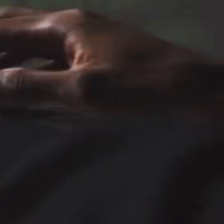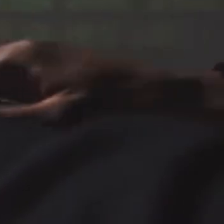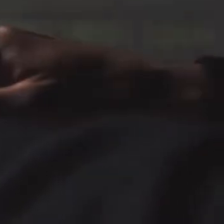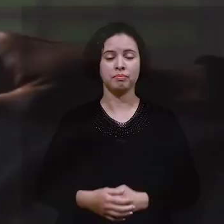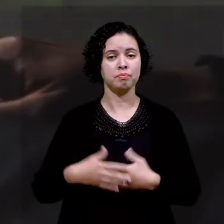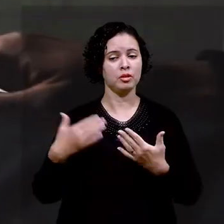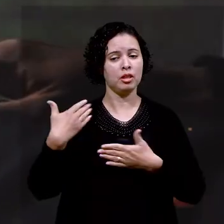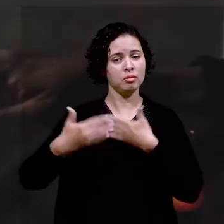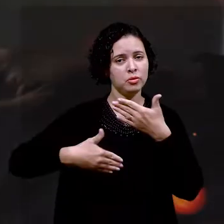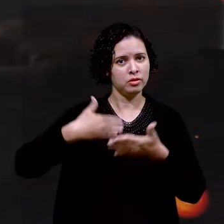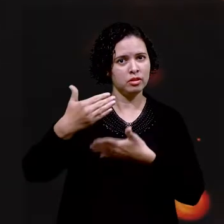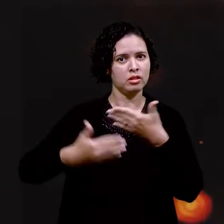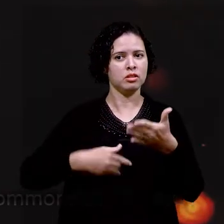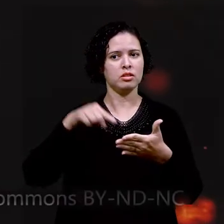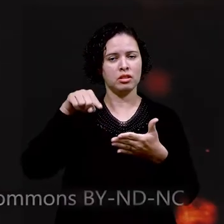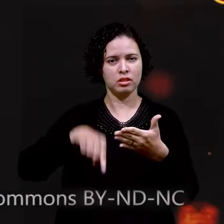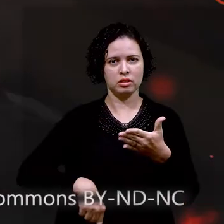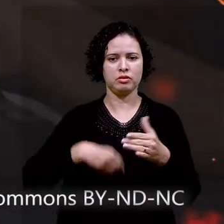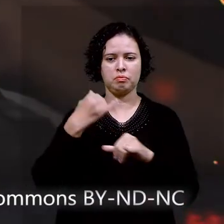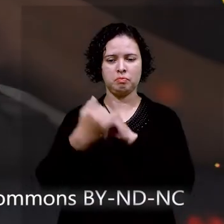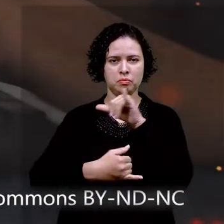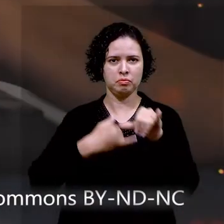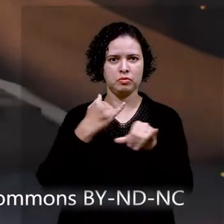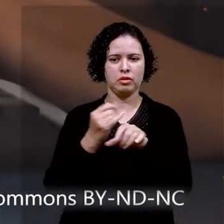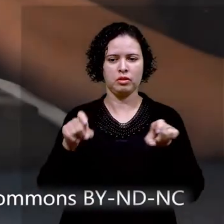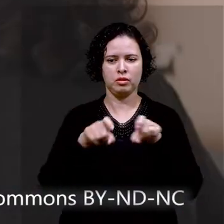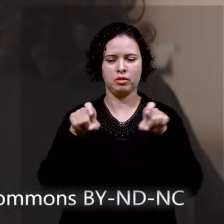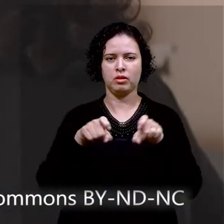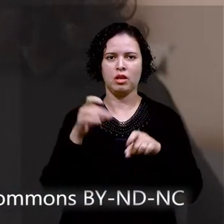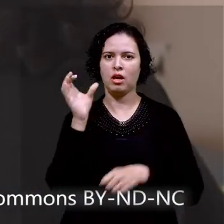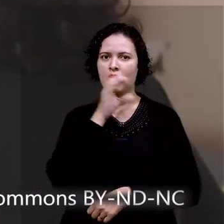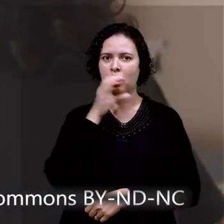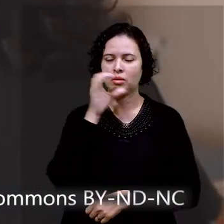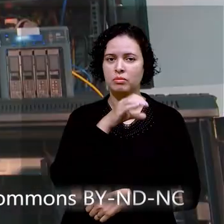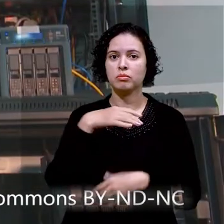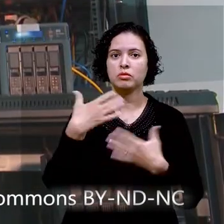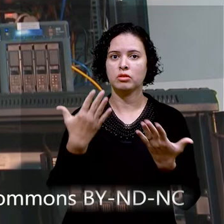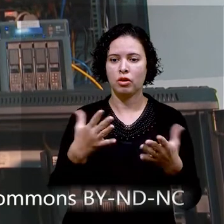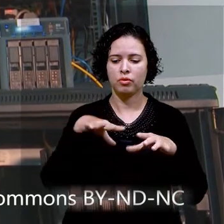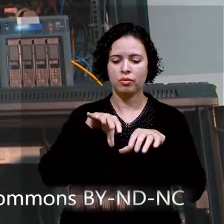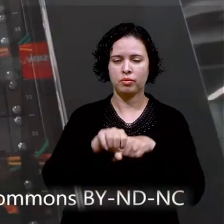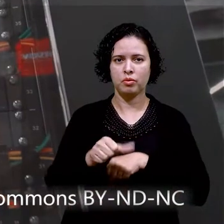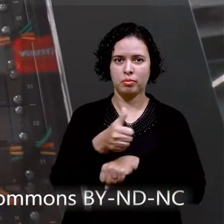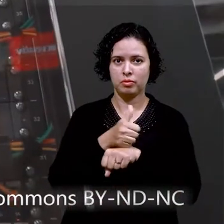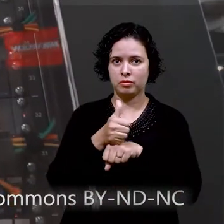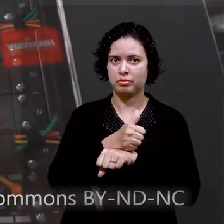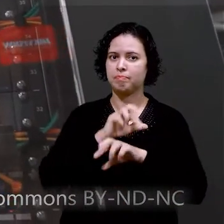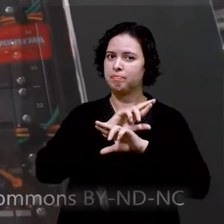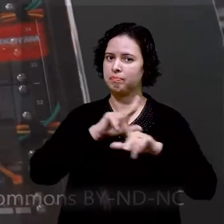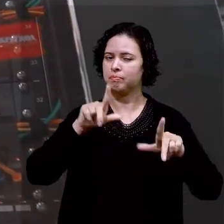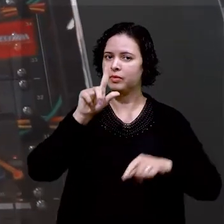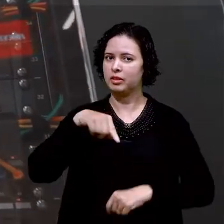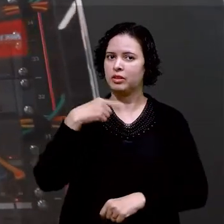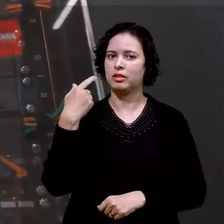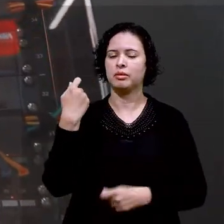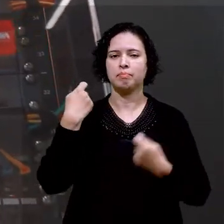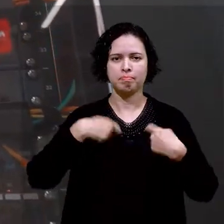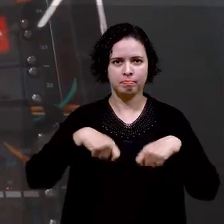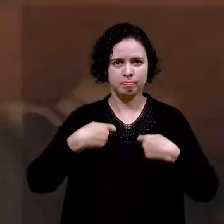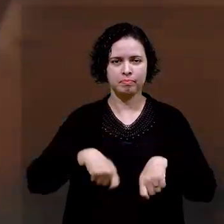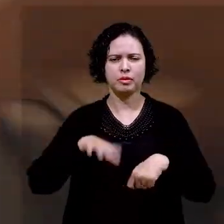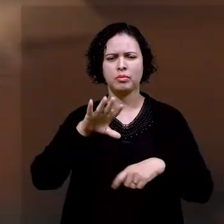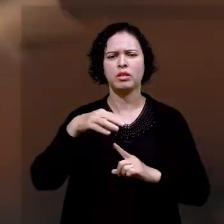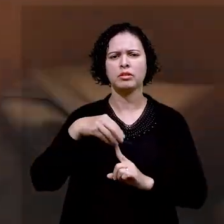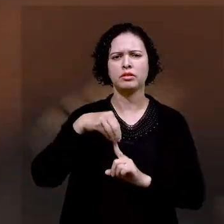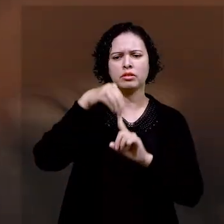As transformações digitais vêm acontecendo cada vez mais rápido, por isso formar profissionais com diferencial é cada vez mais necessário.